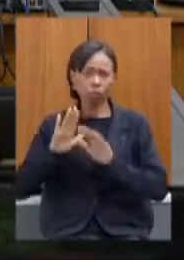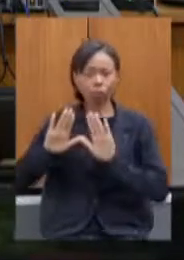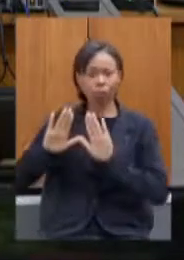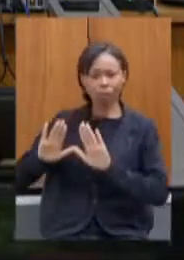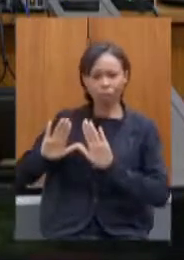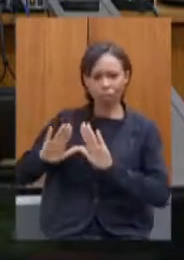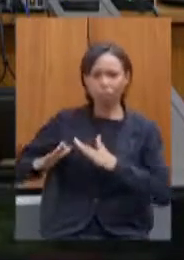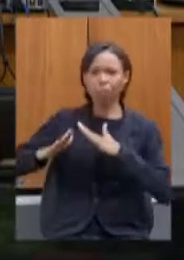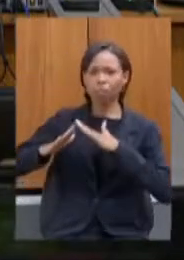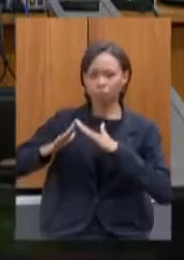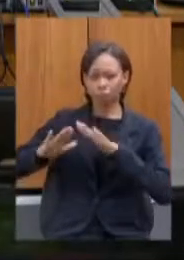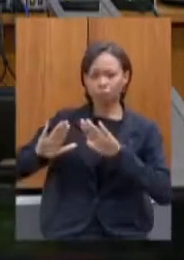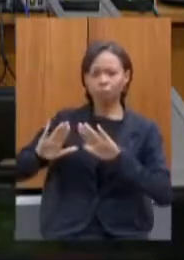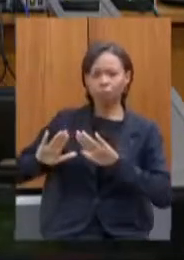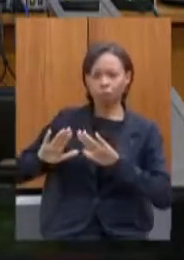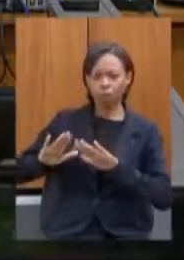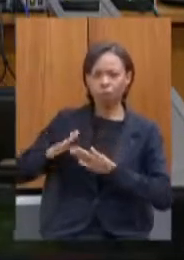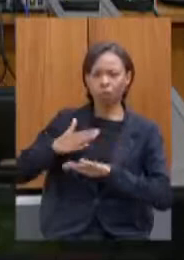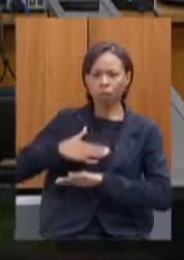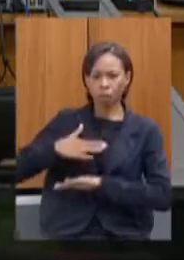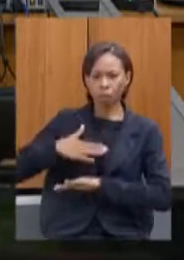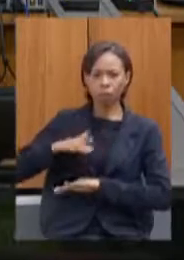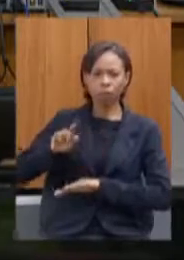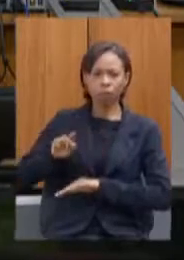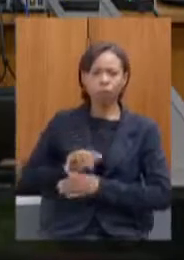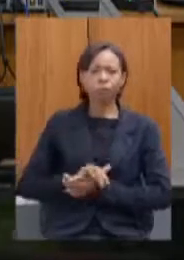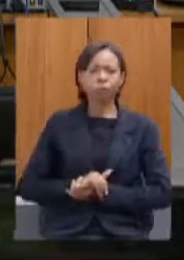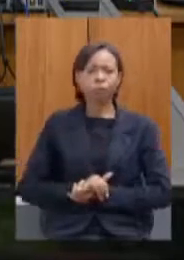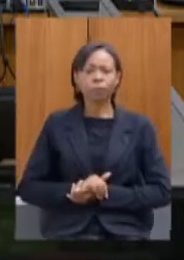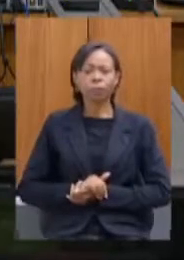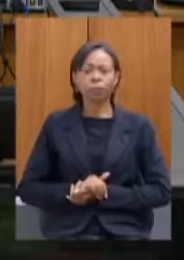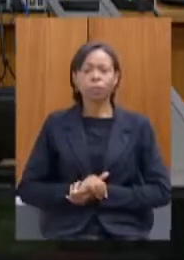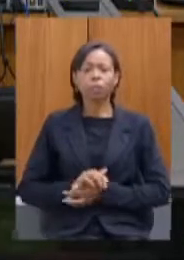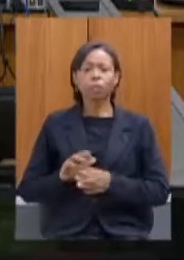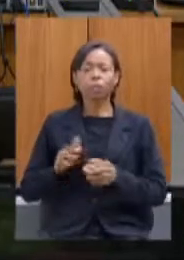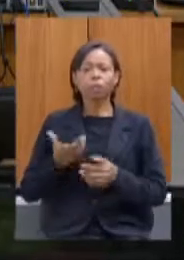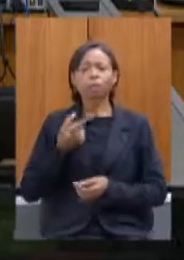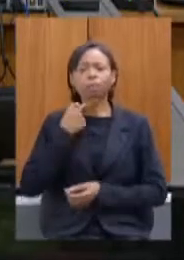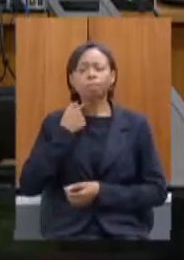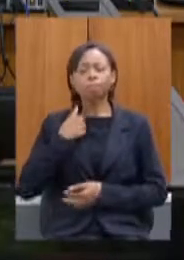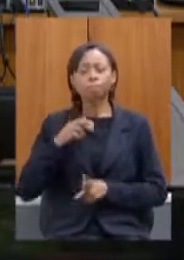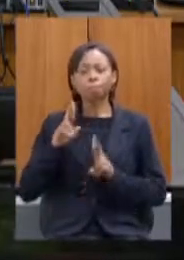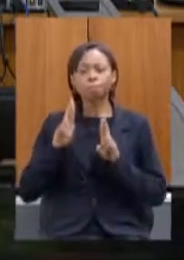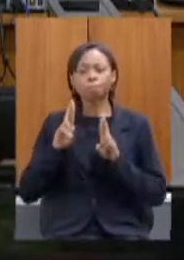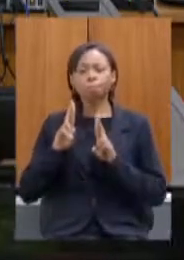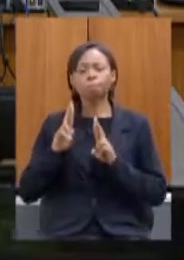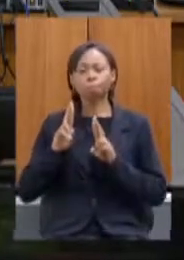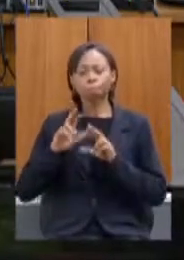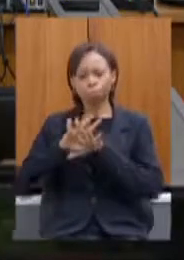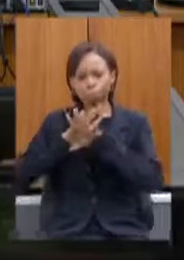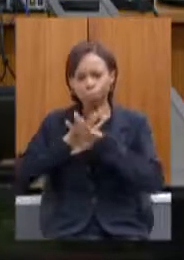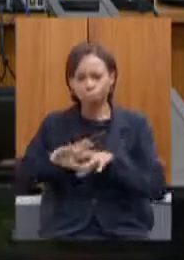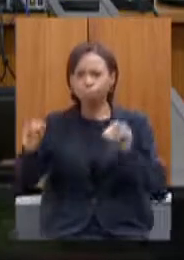suas casas em suas residências desejo a todos uma rápida recuperação